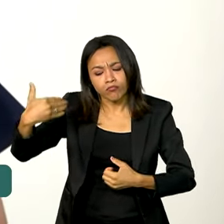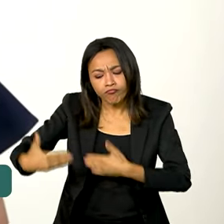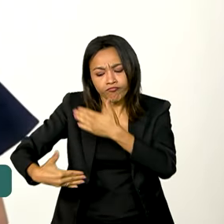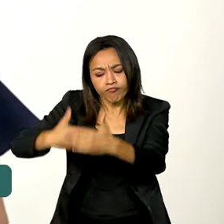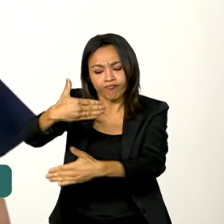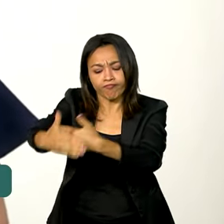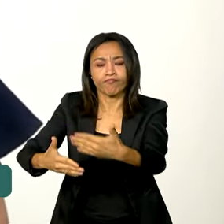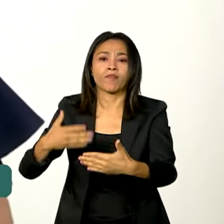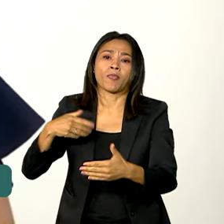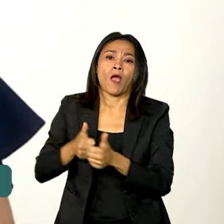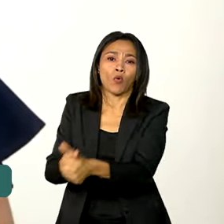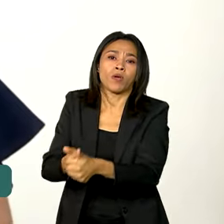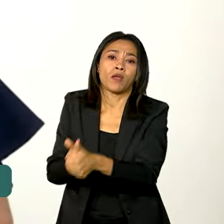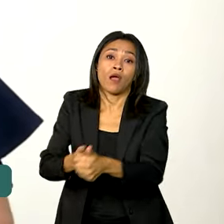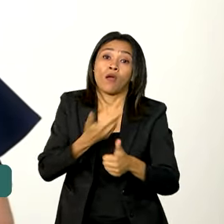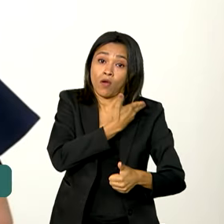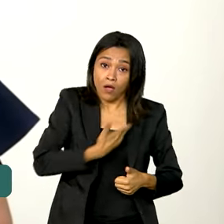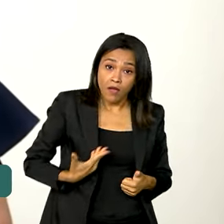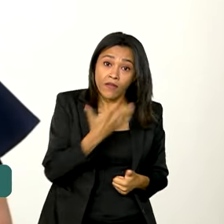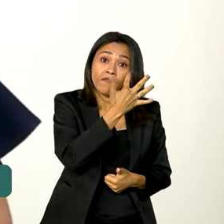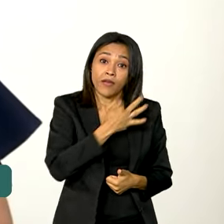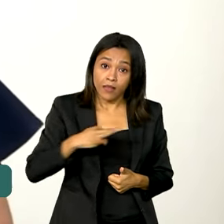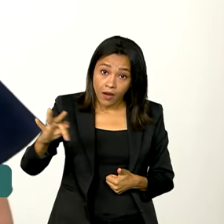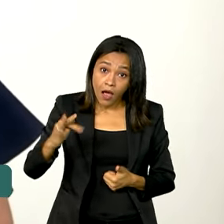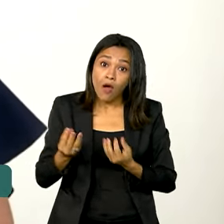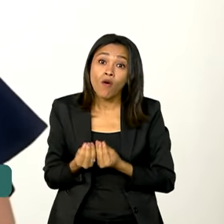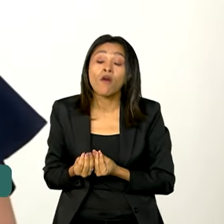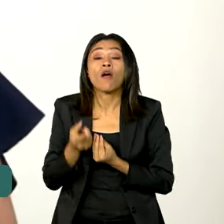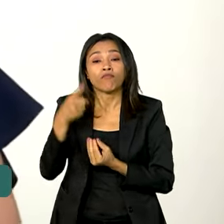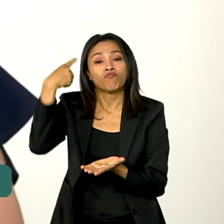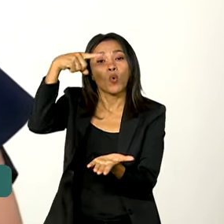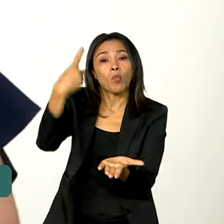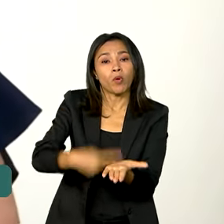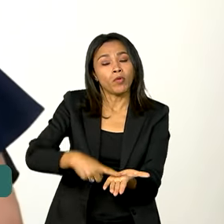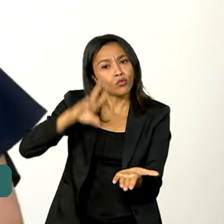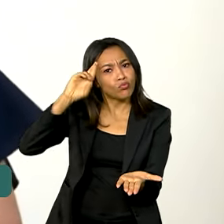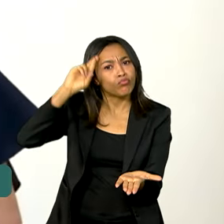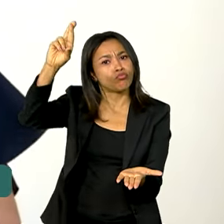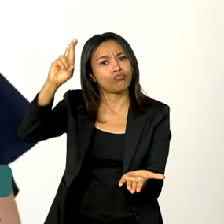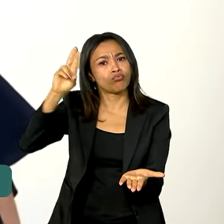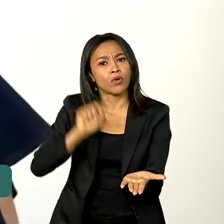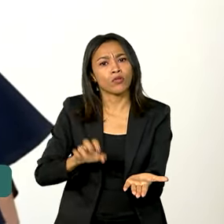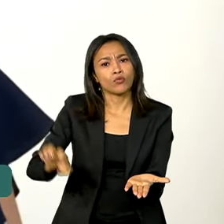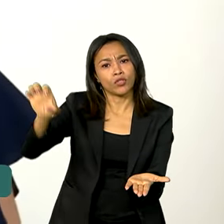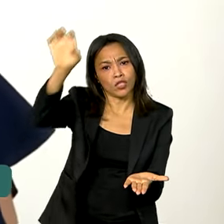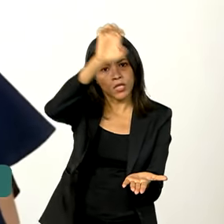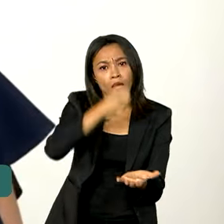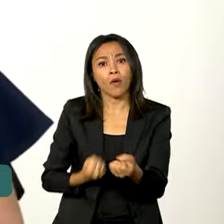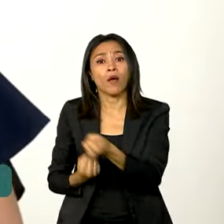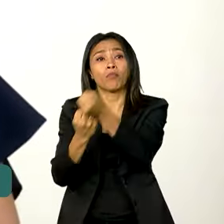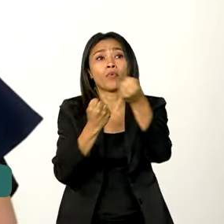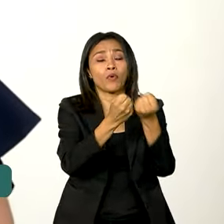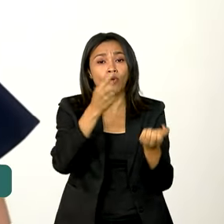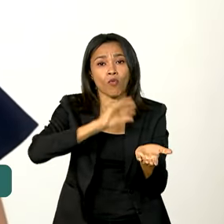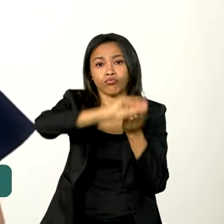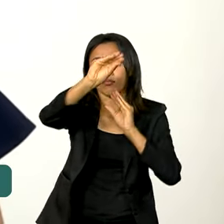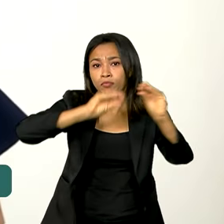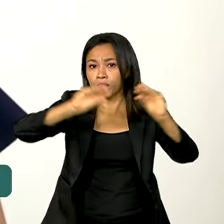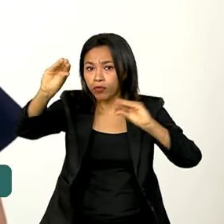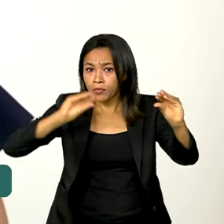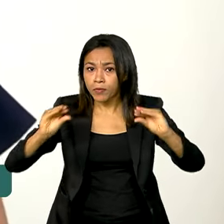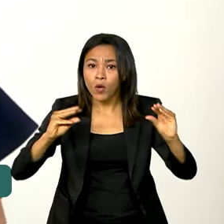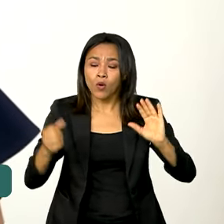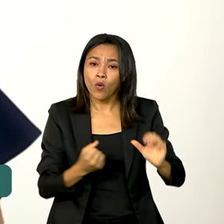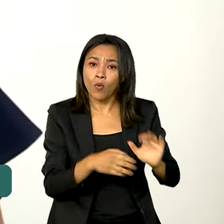federal se compromete a oferecer aos gestores estaduais apoio financeiro, por meio do Programa